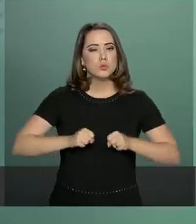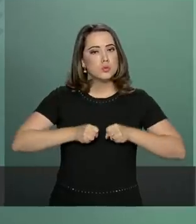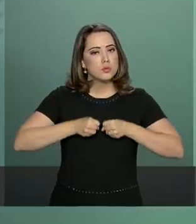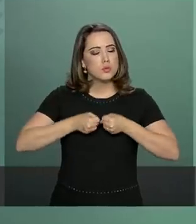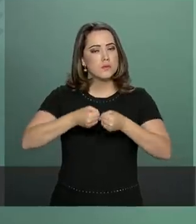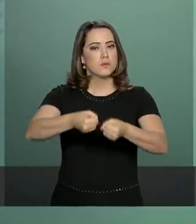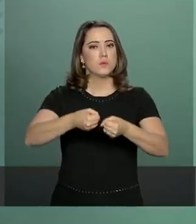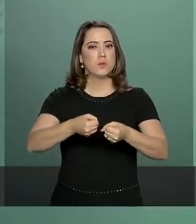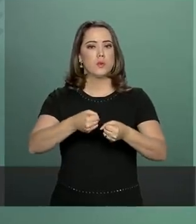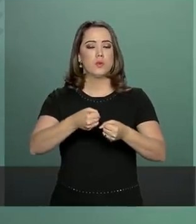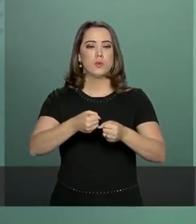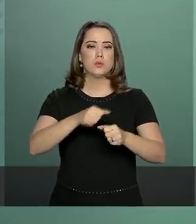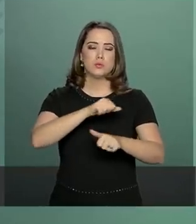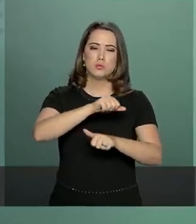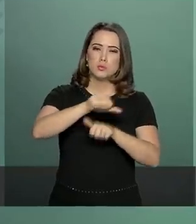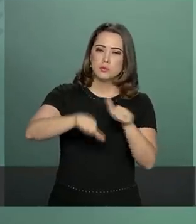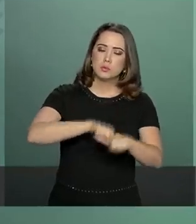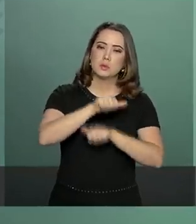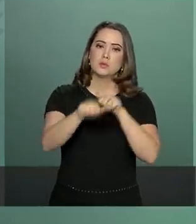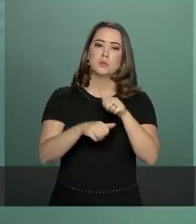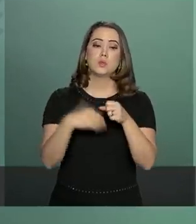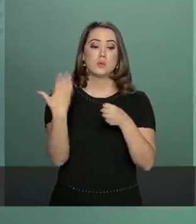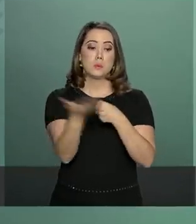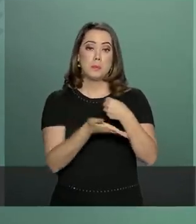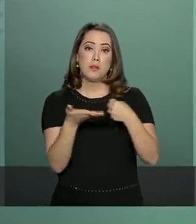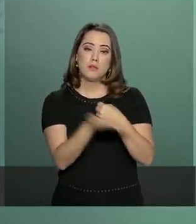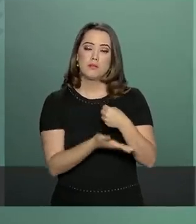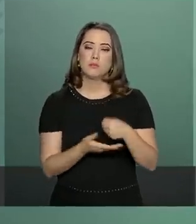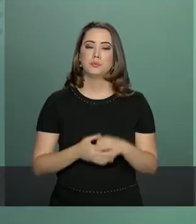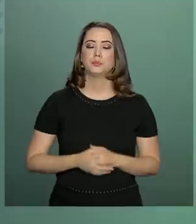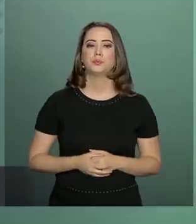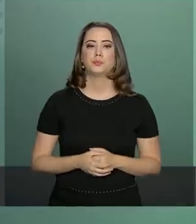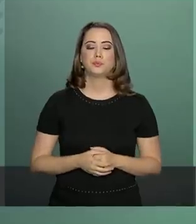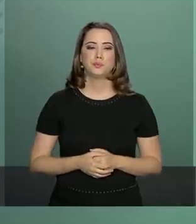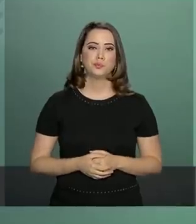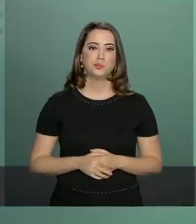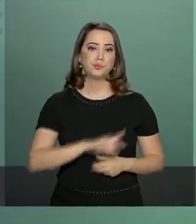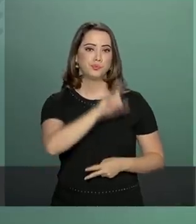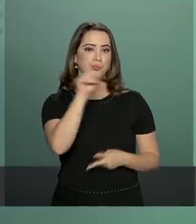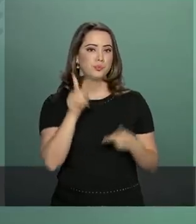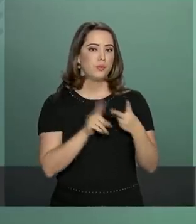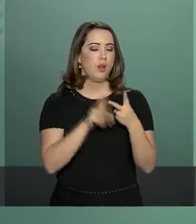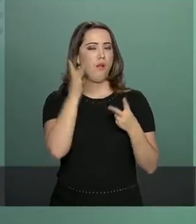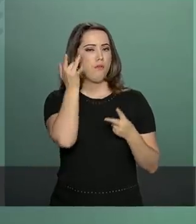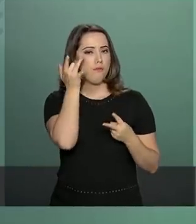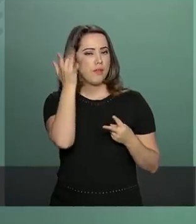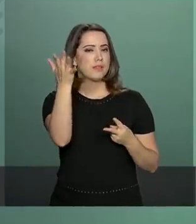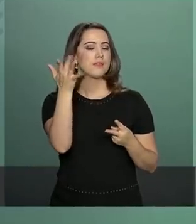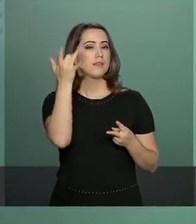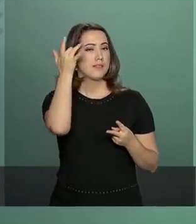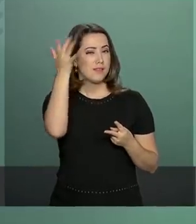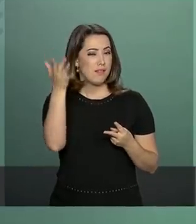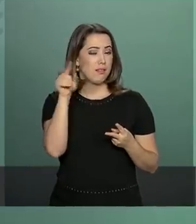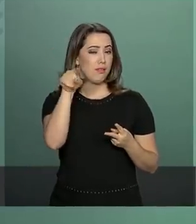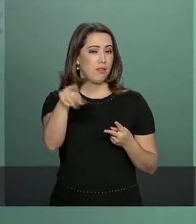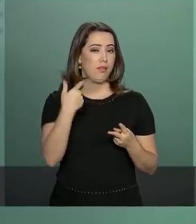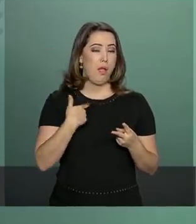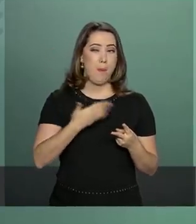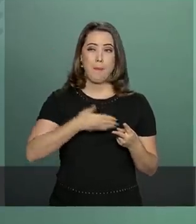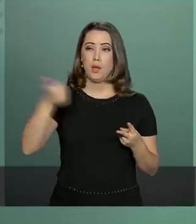reformas estruturantes, facilitar a recuperação do grau de